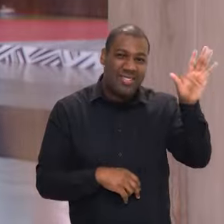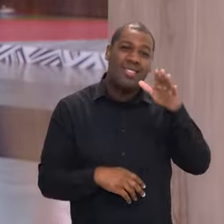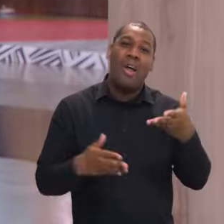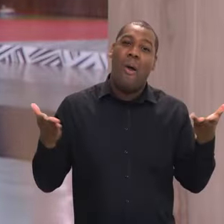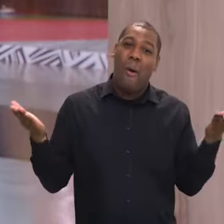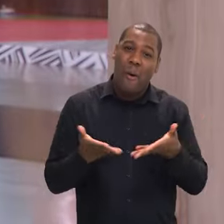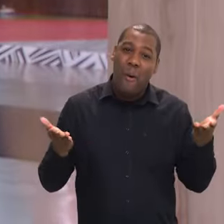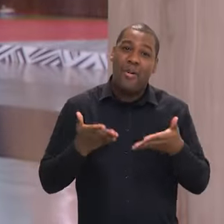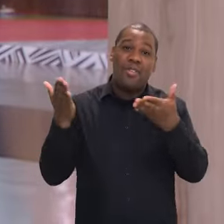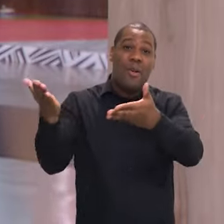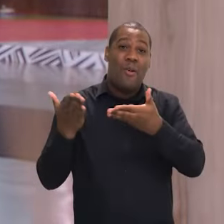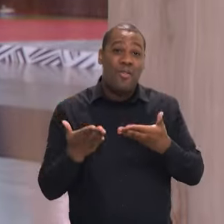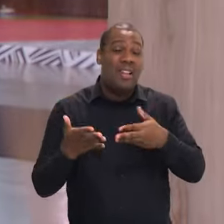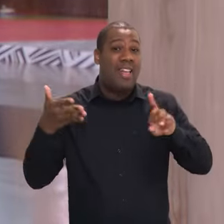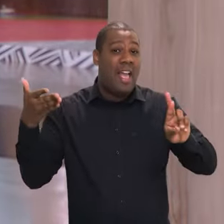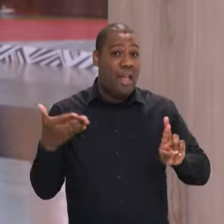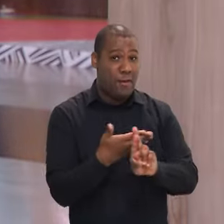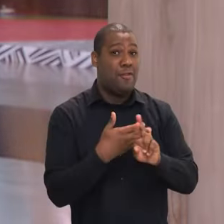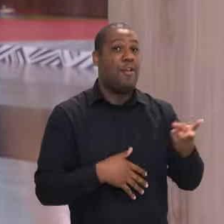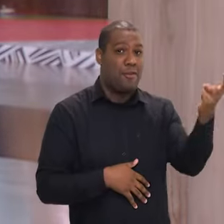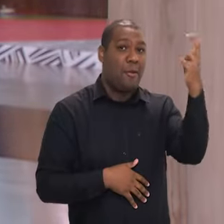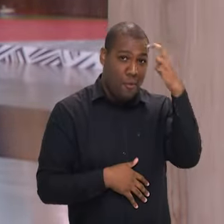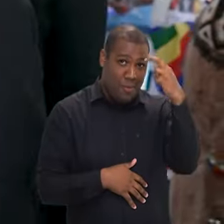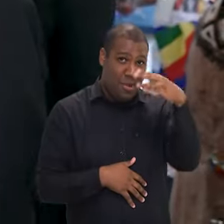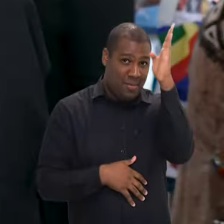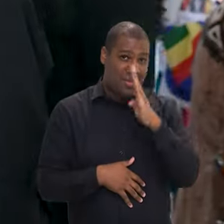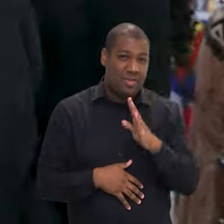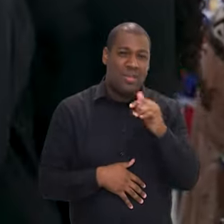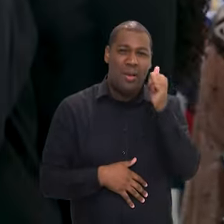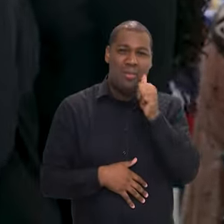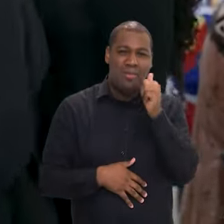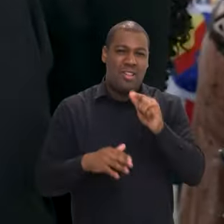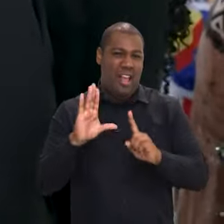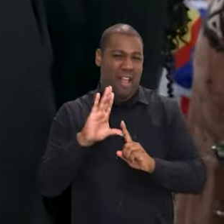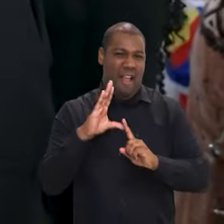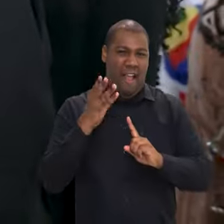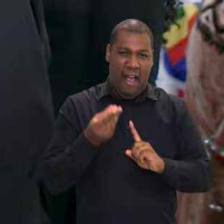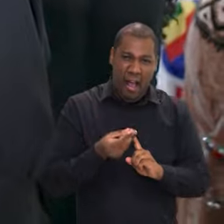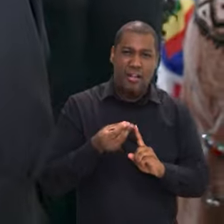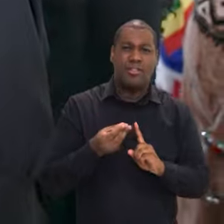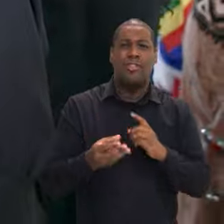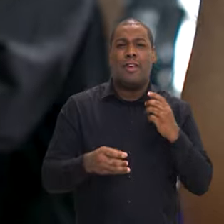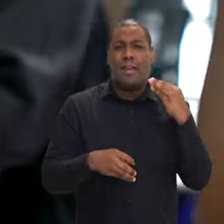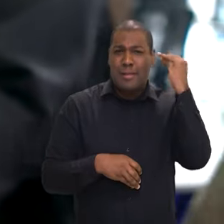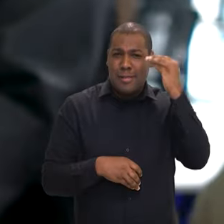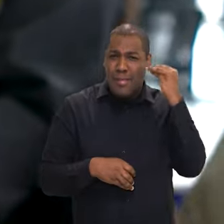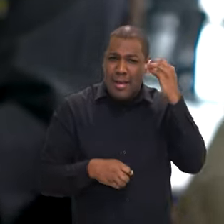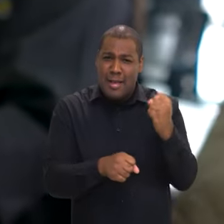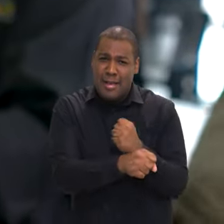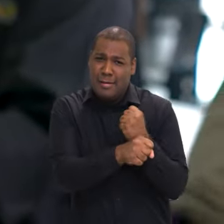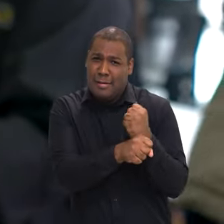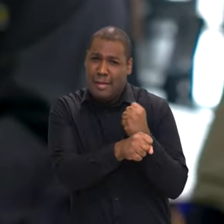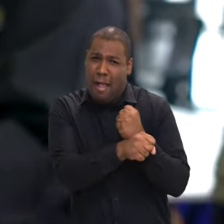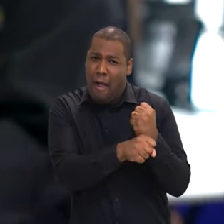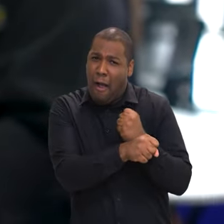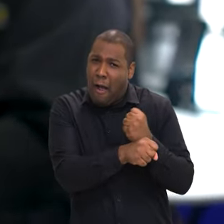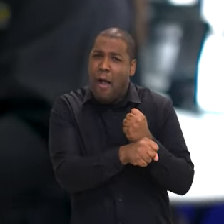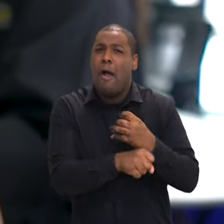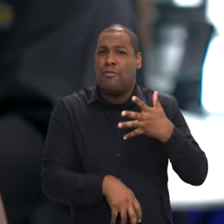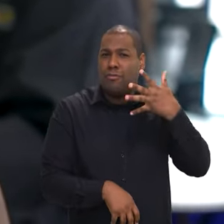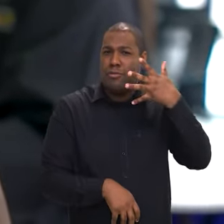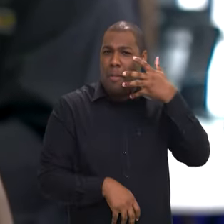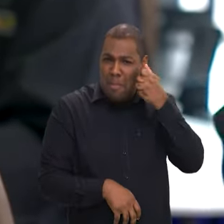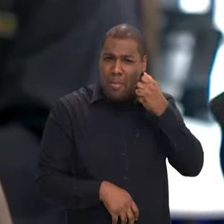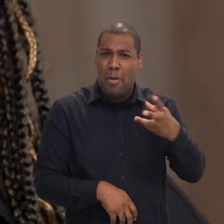hoje eu tenho a honra de receber o ícone da cultura brasileira. Uma artista consagrada com a trajetória rica em contribuições para o